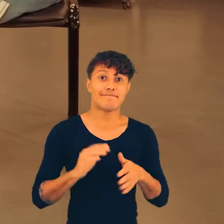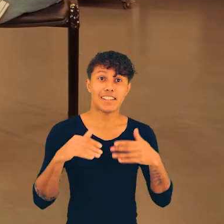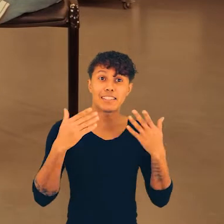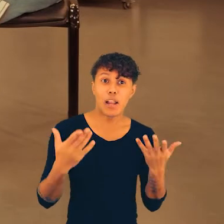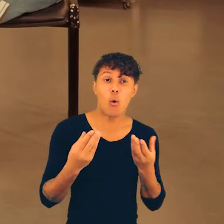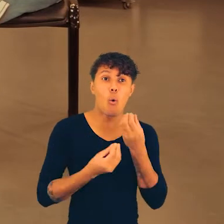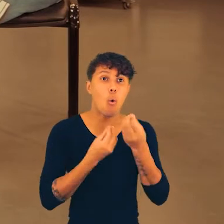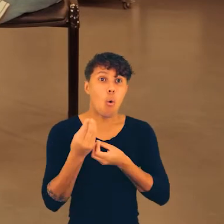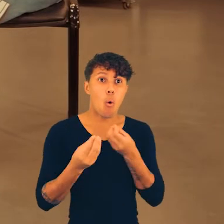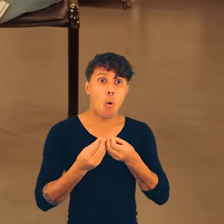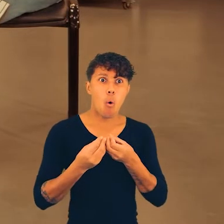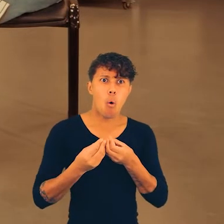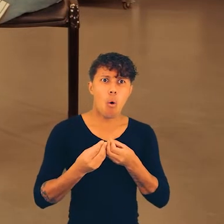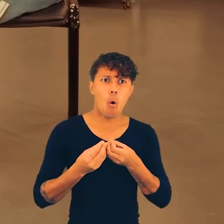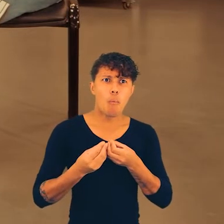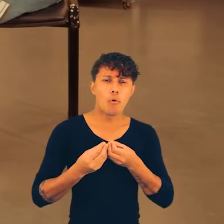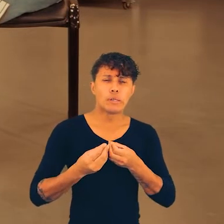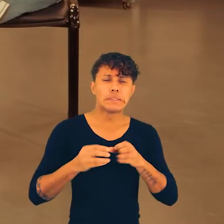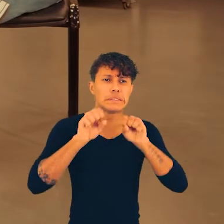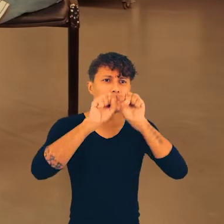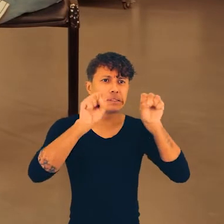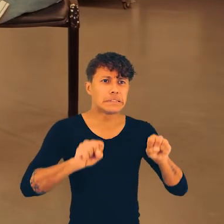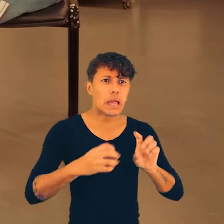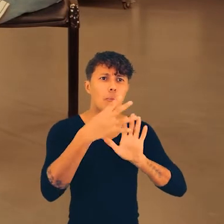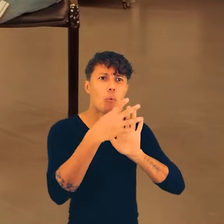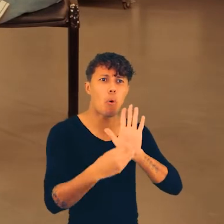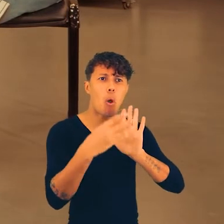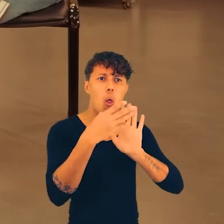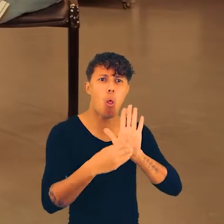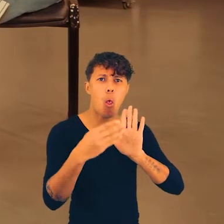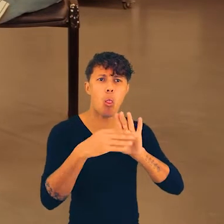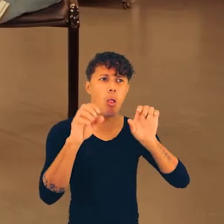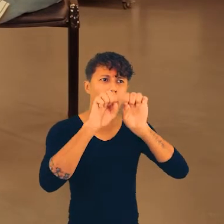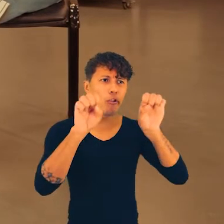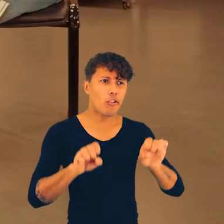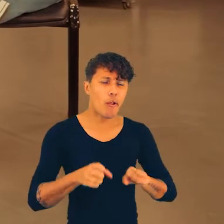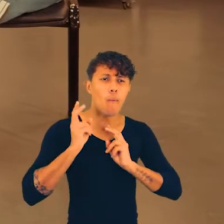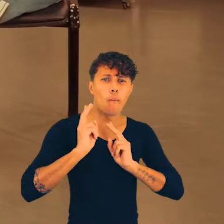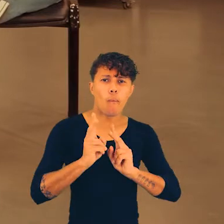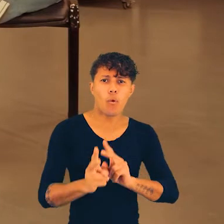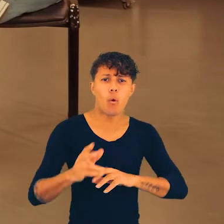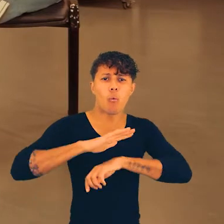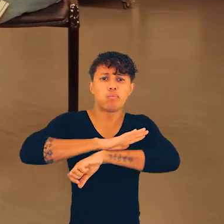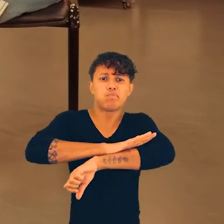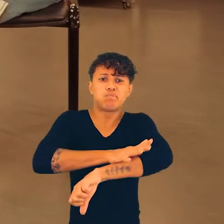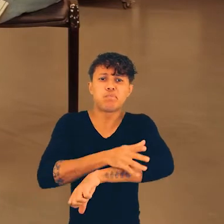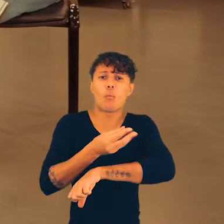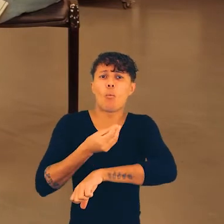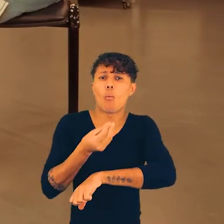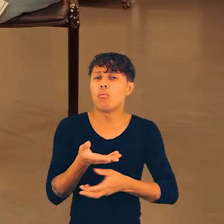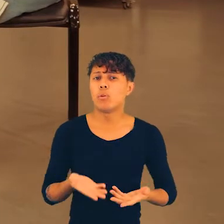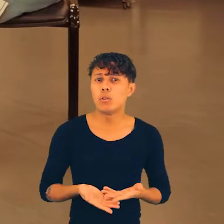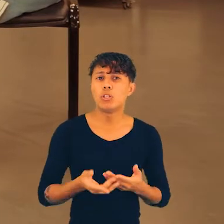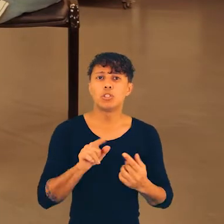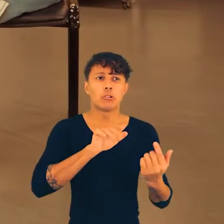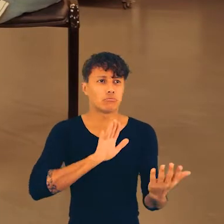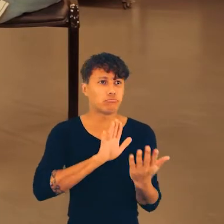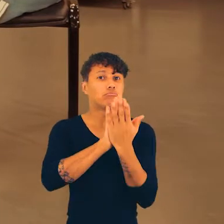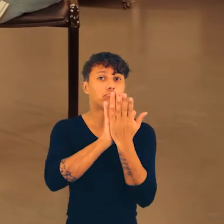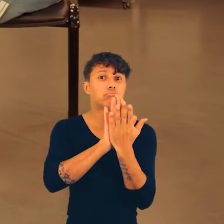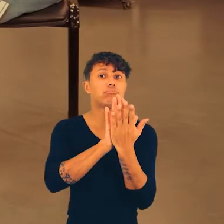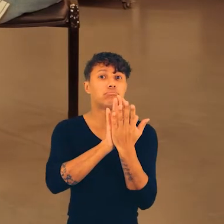é um país racista, a única forma da gente romper com esse sistema de reprodução e de estruturação do racismo